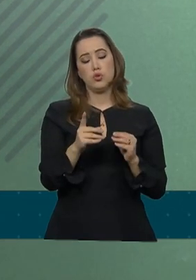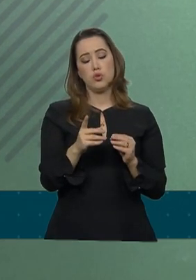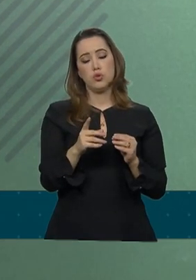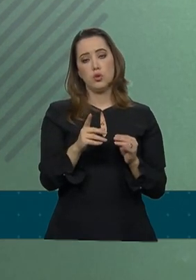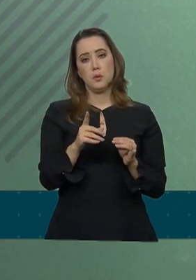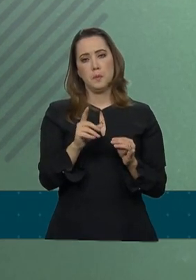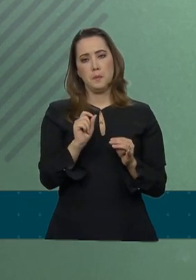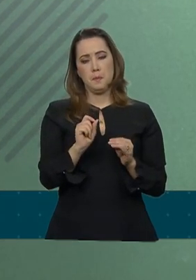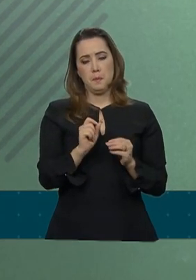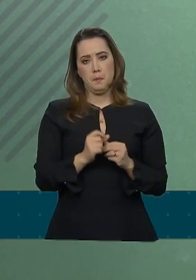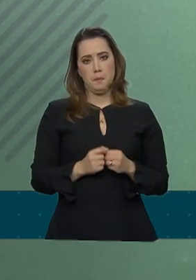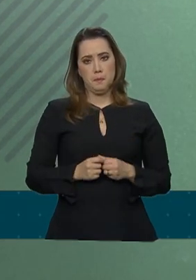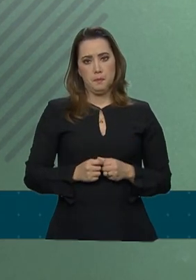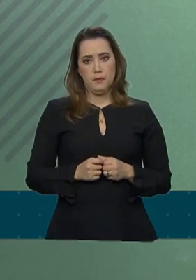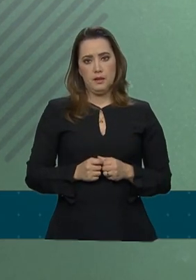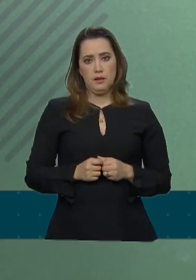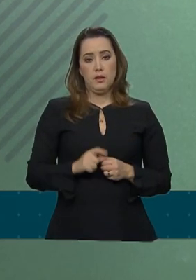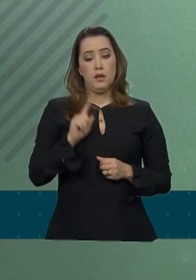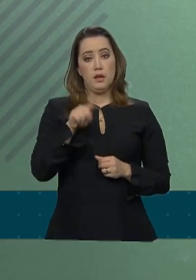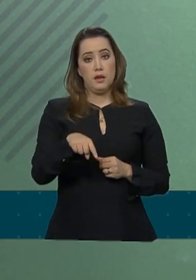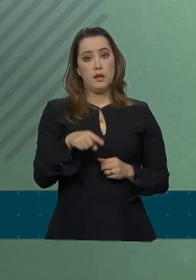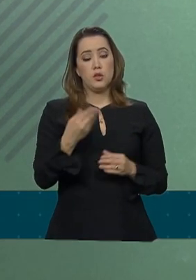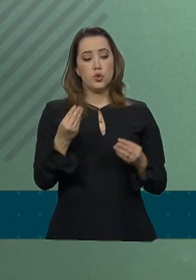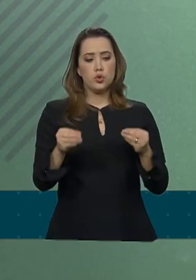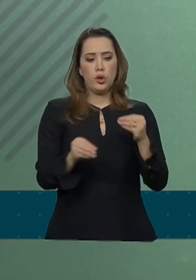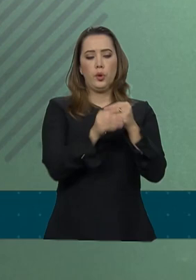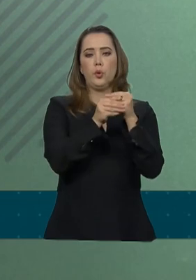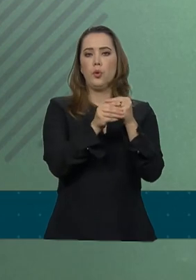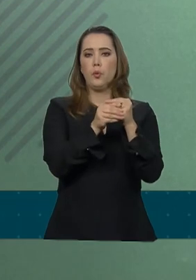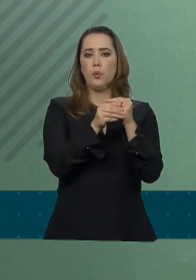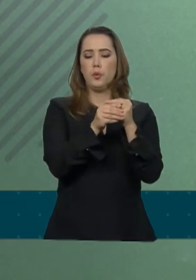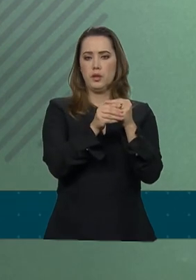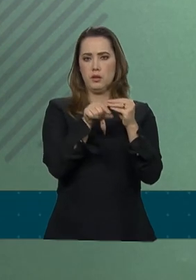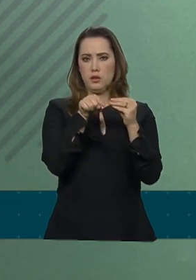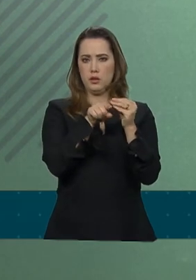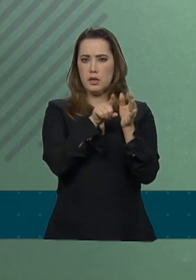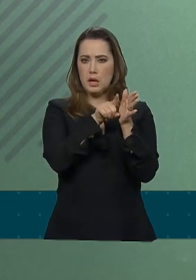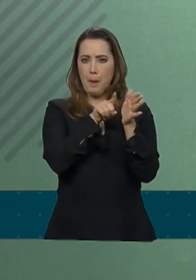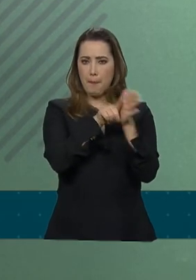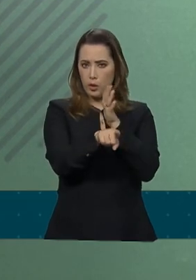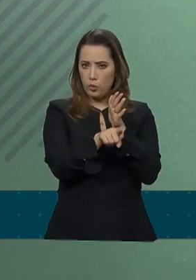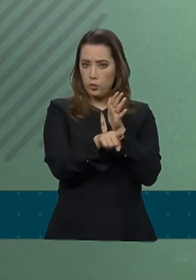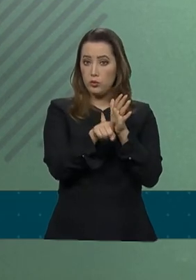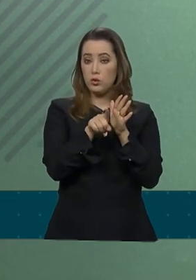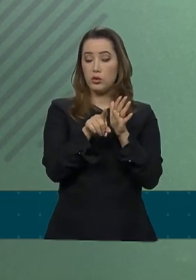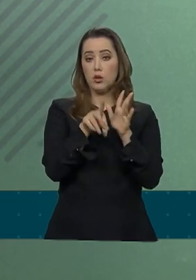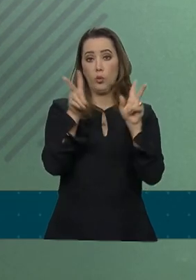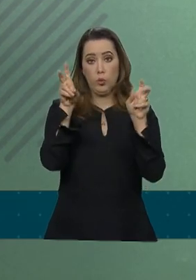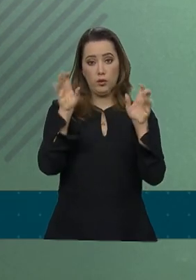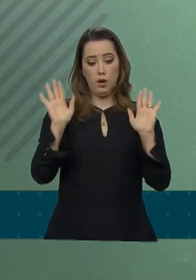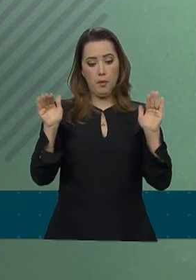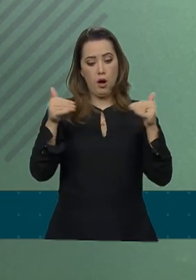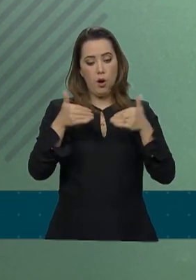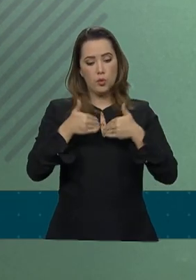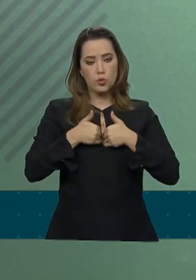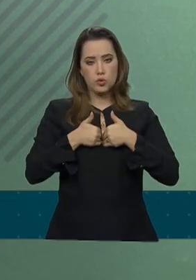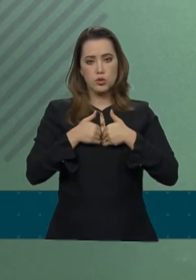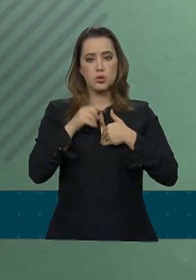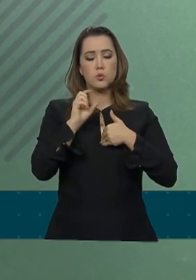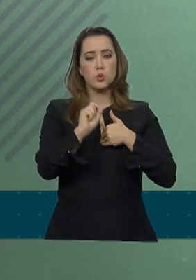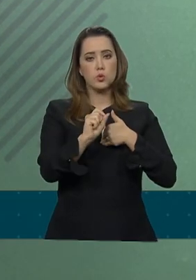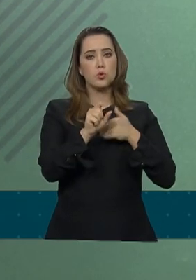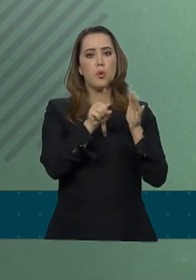essas questões na Pesquisa Nacional de Amostragem de Domicílios, o PNAD,